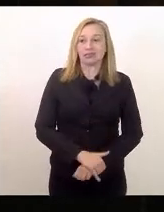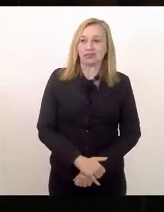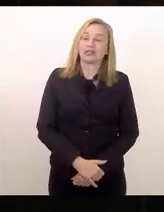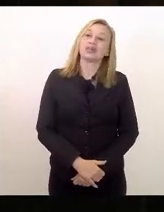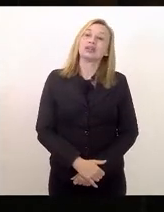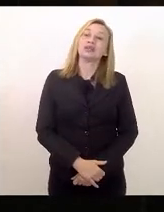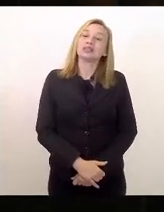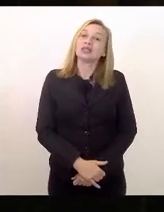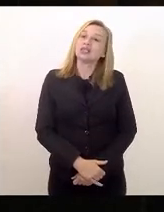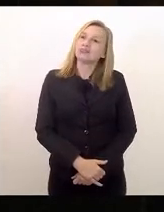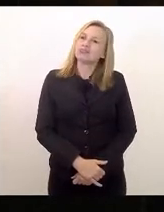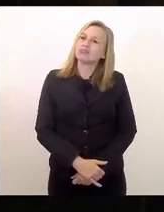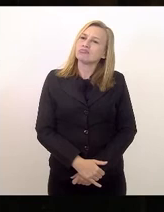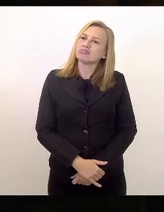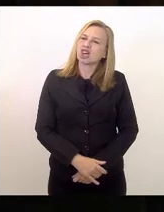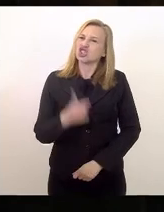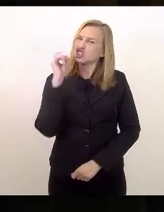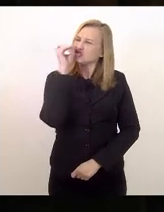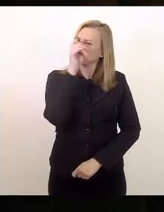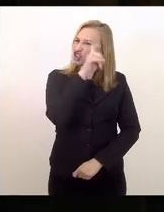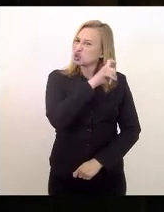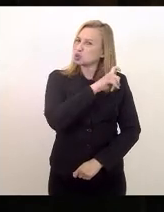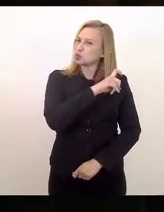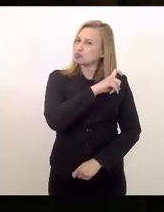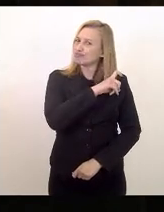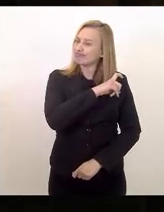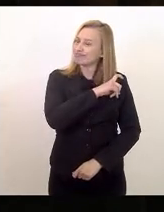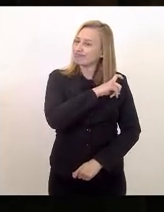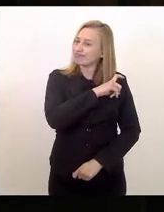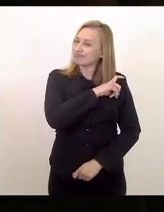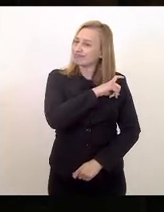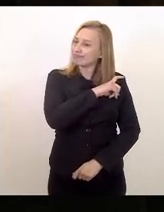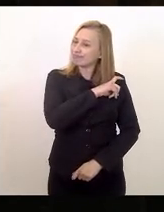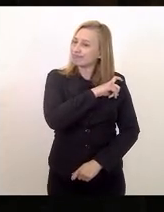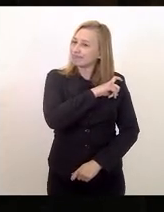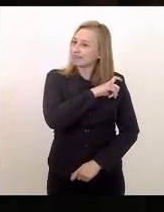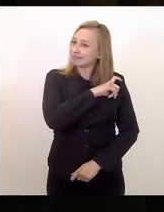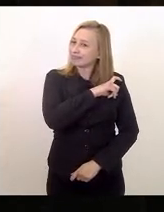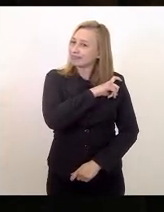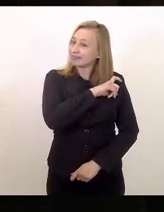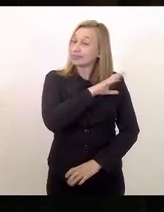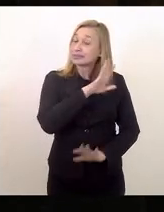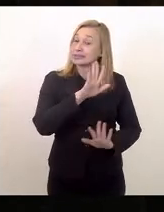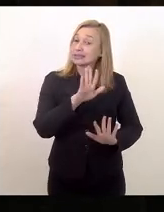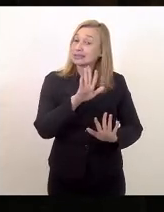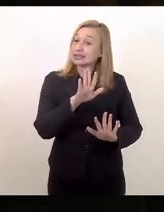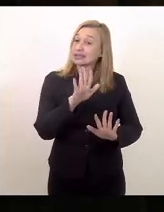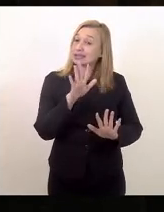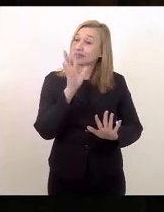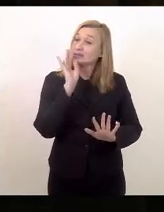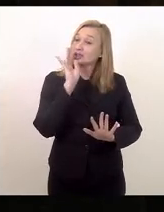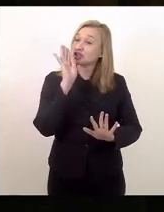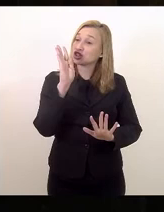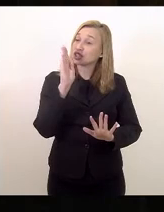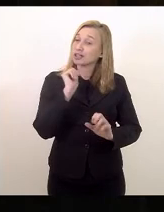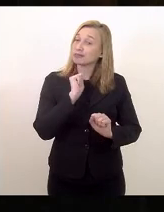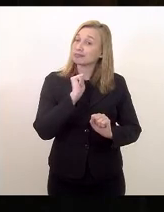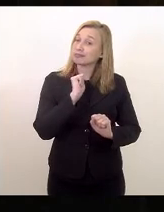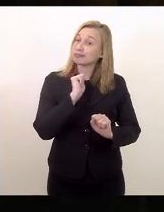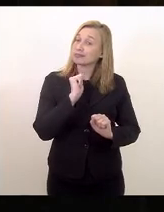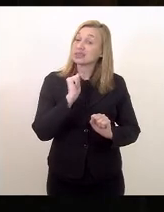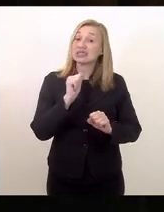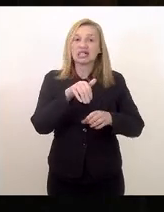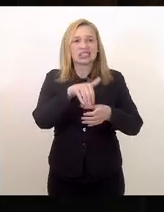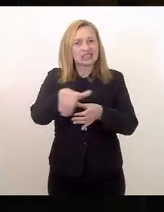Mas não fica difícil a gente fazer um prognóstico que essas